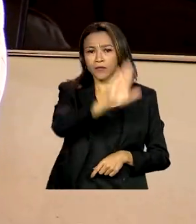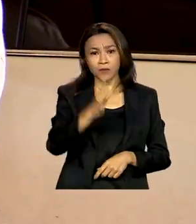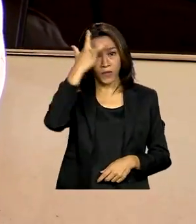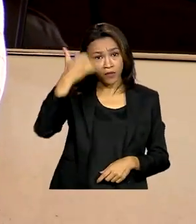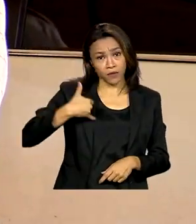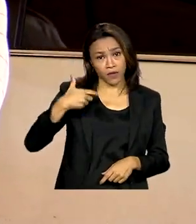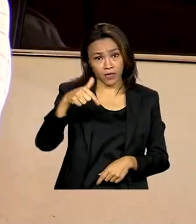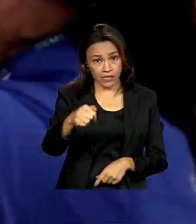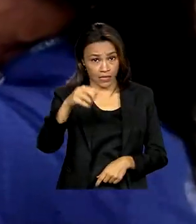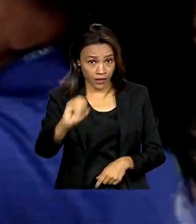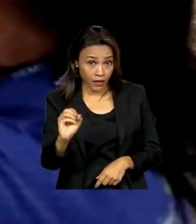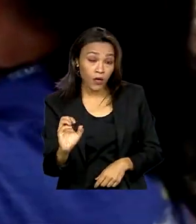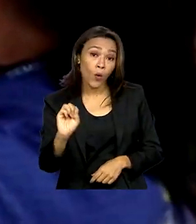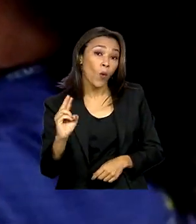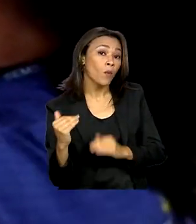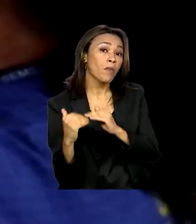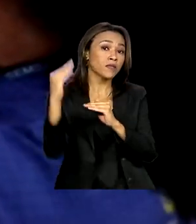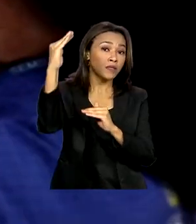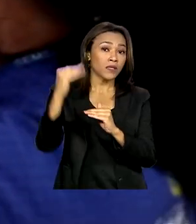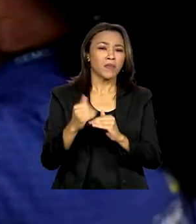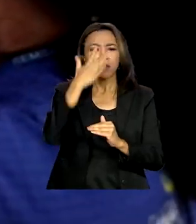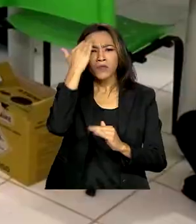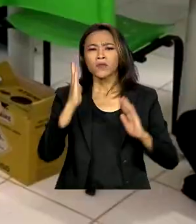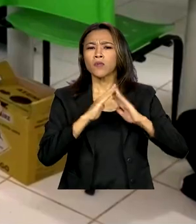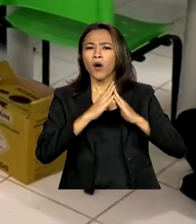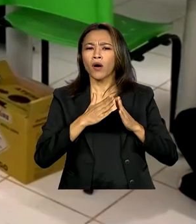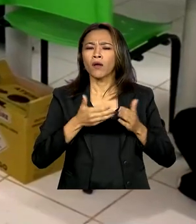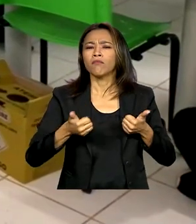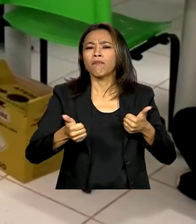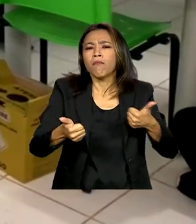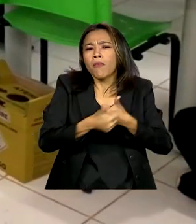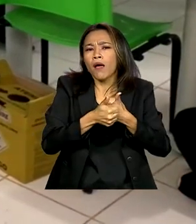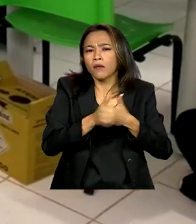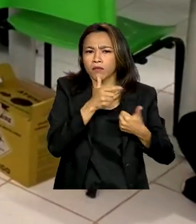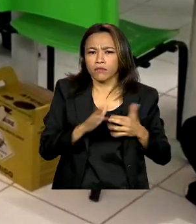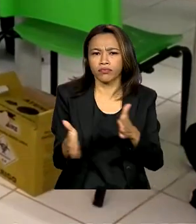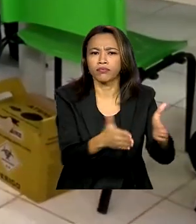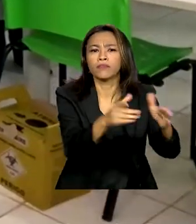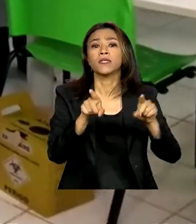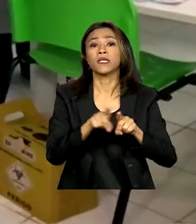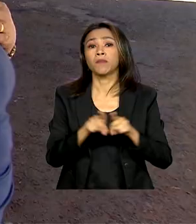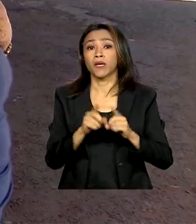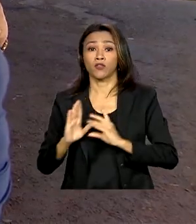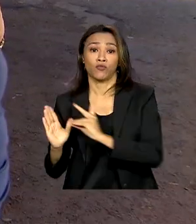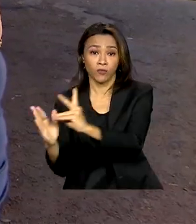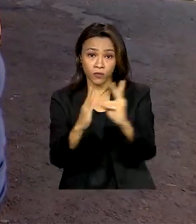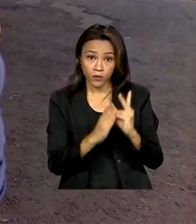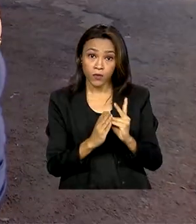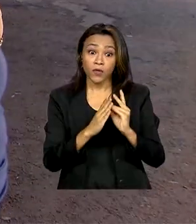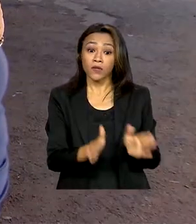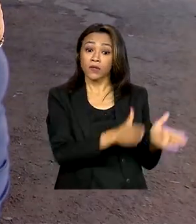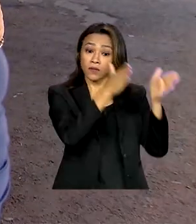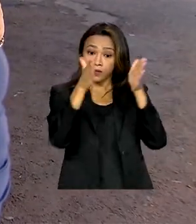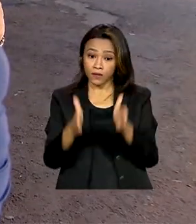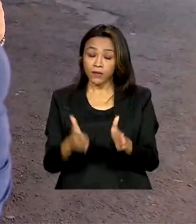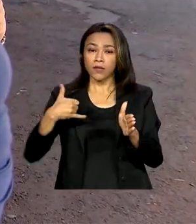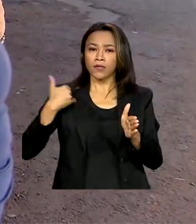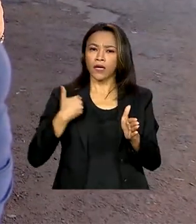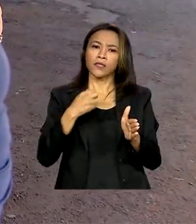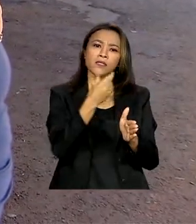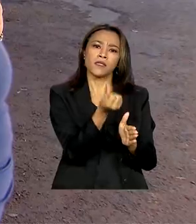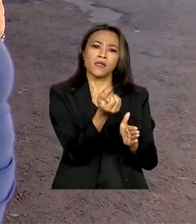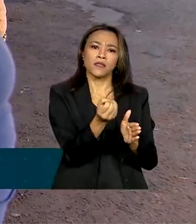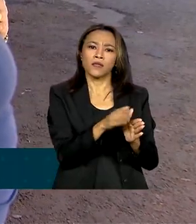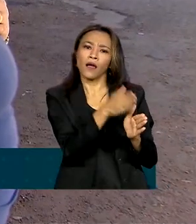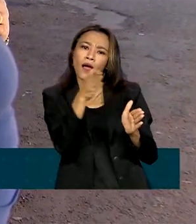70 anos ou mais, ribeirinhos e indígenas. Em seguida, será a vez da faixa entre 60